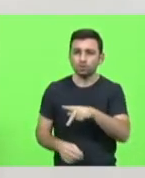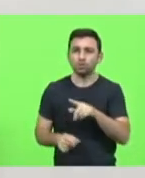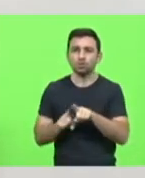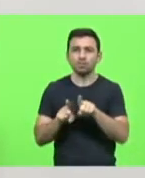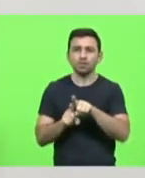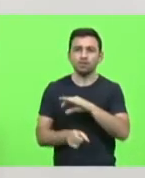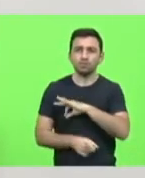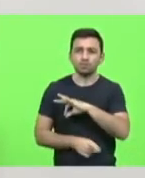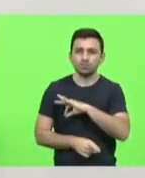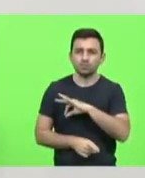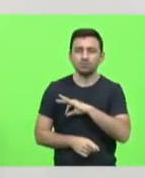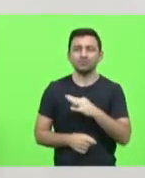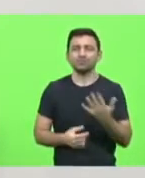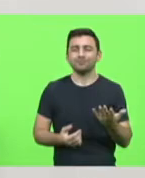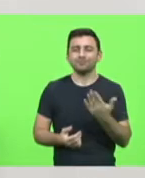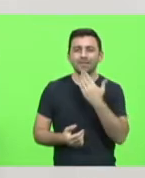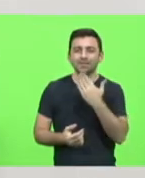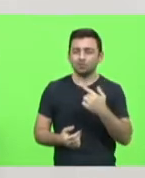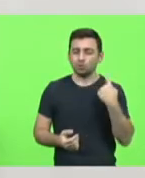não conseguimos atender.